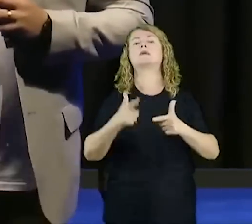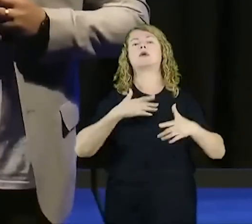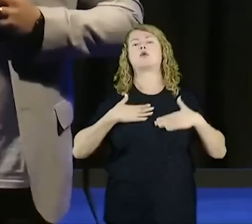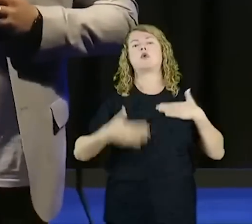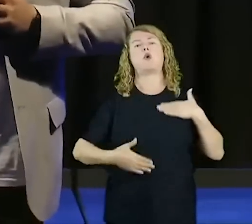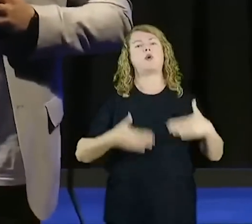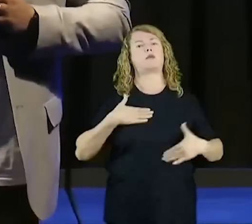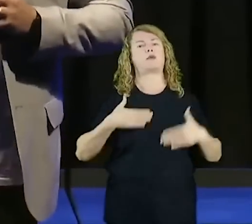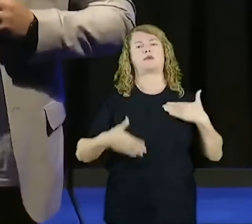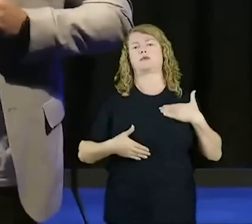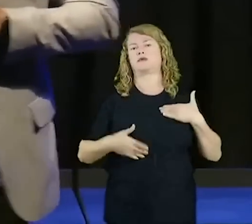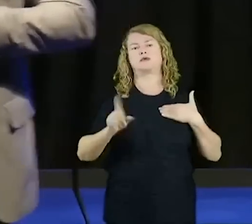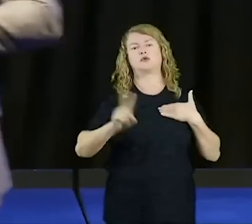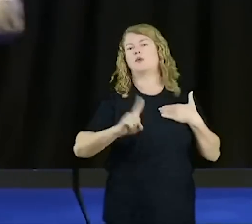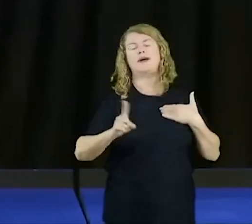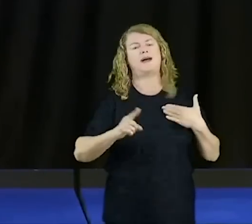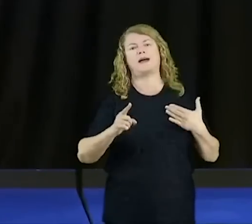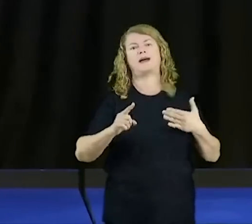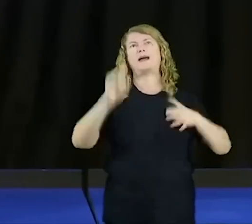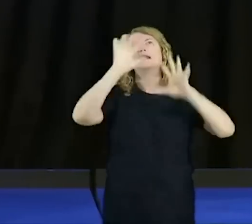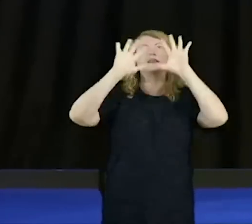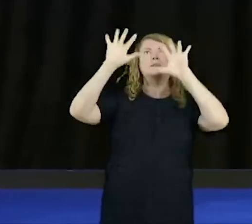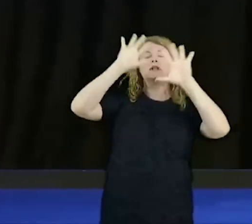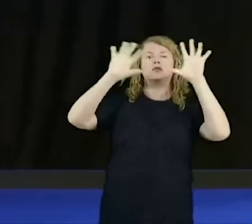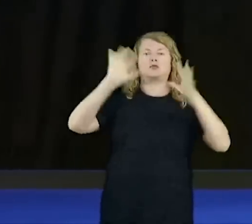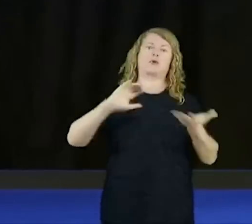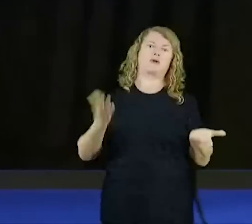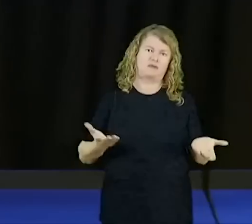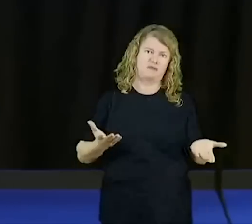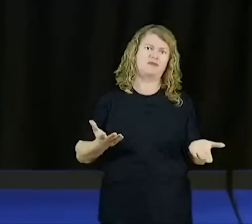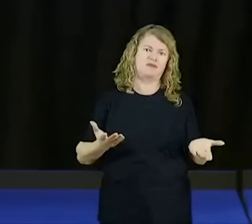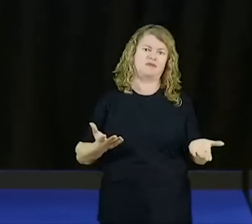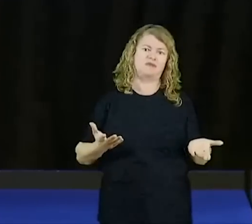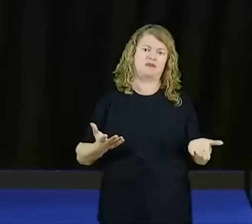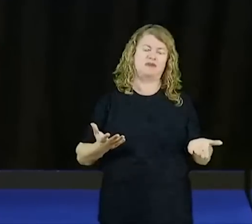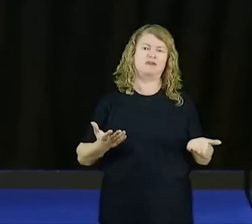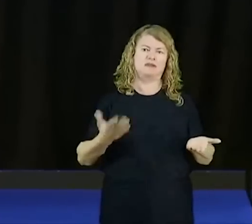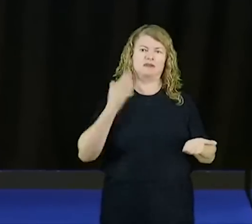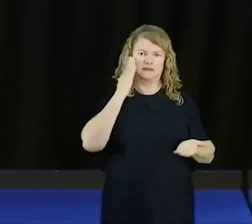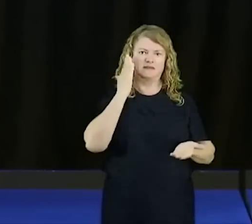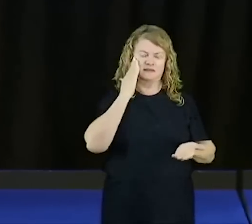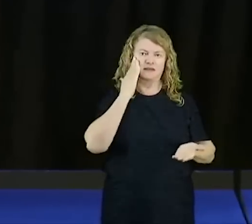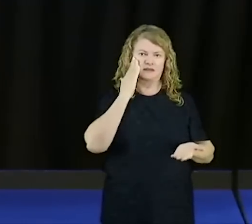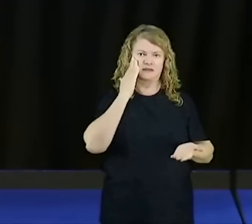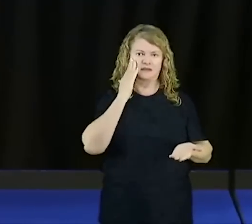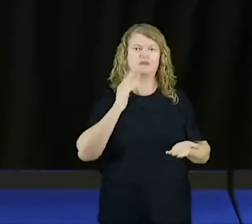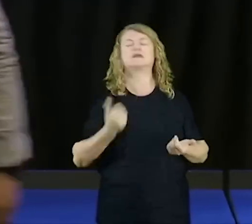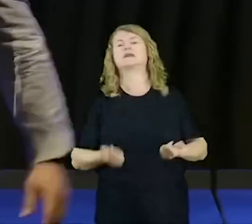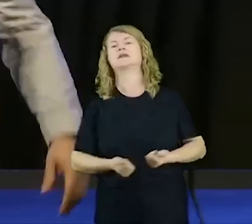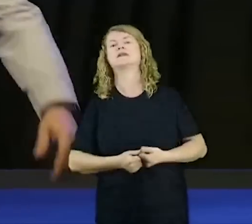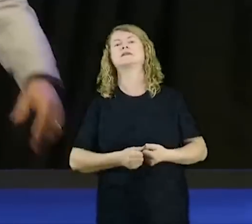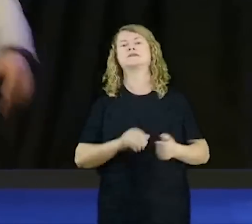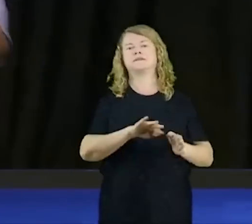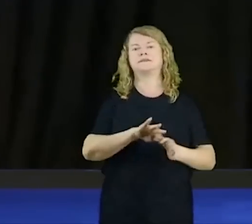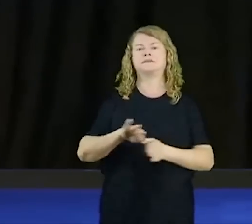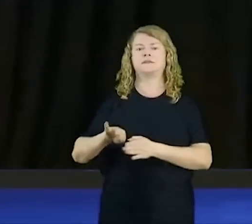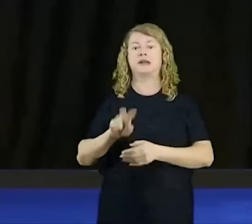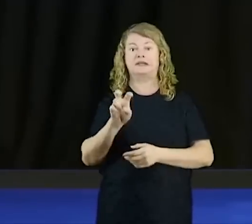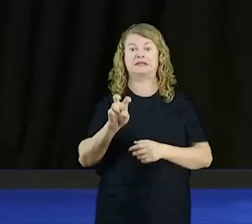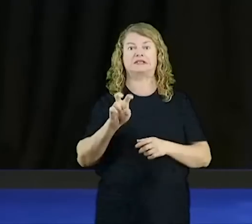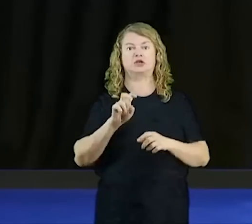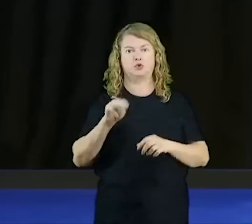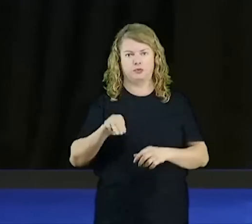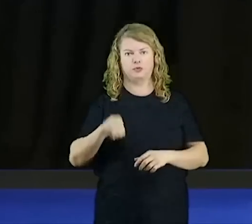ou quando a questão não é libertação, mas reeducação, vamos ficar em pé, em nome de Jesus, avancei, cinco minutos aqui, eu não devia ter avançado,